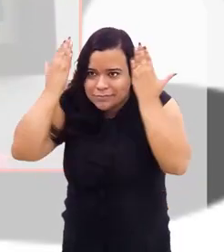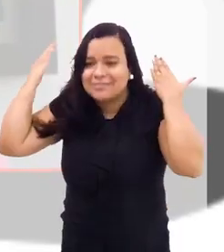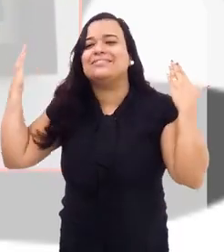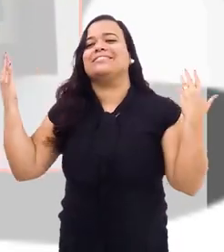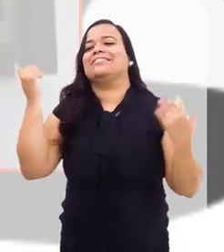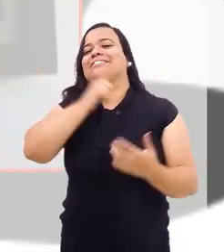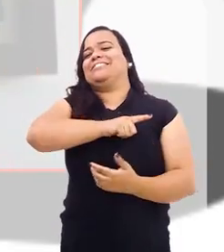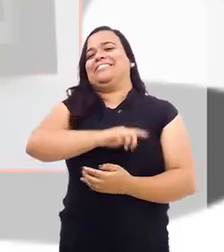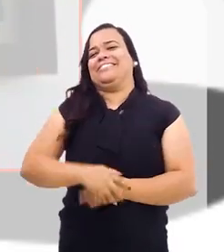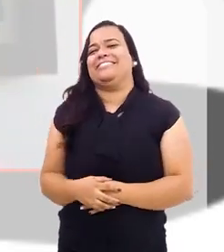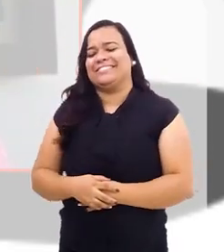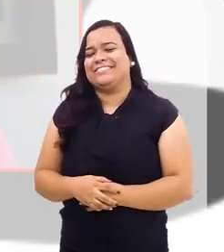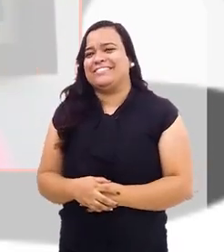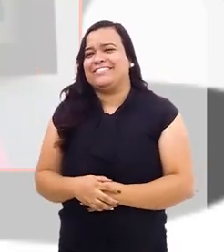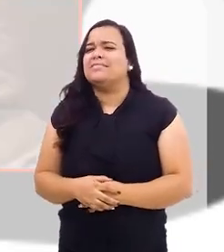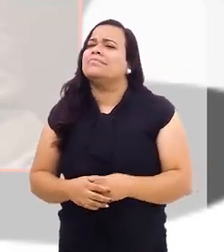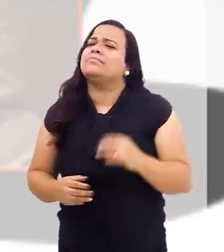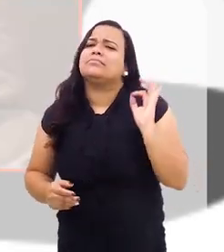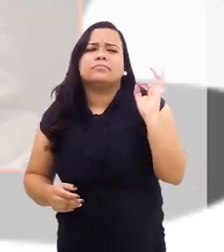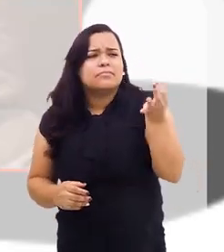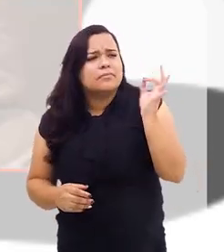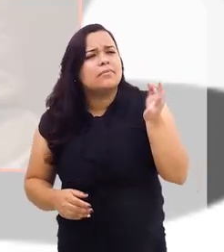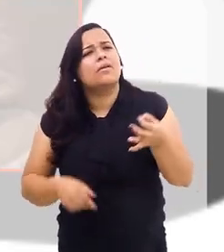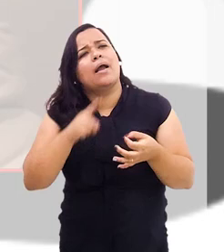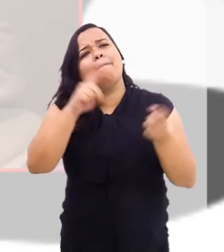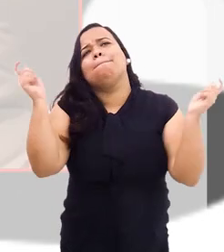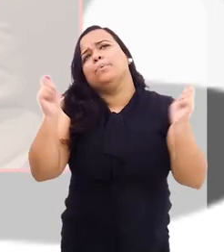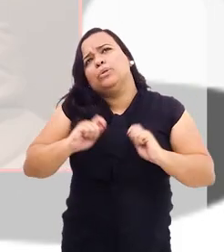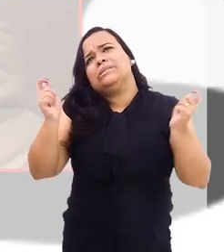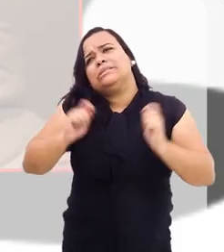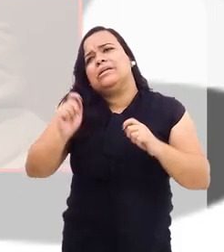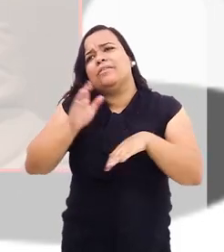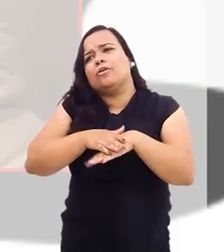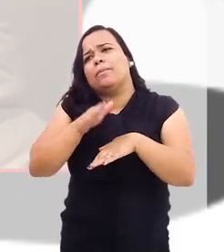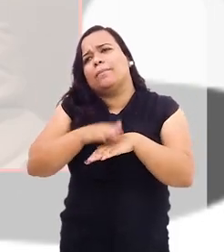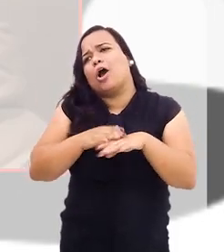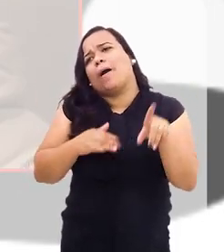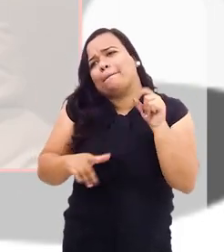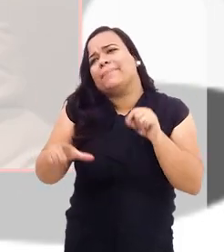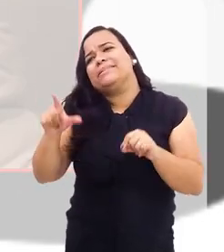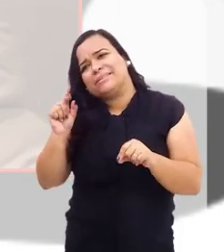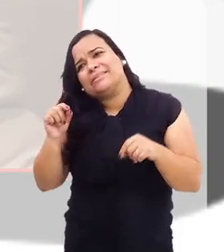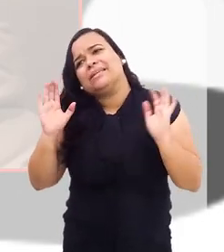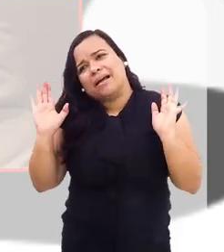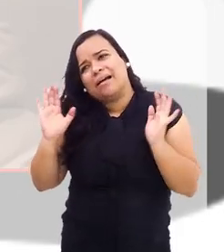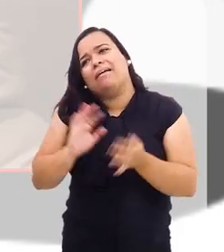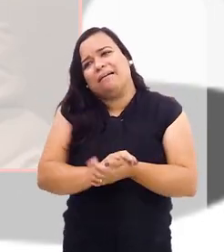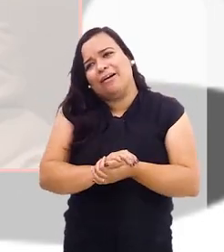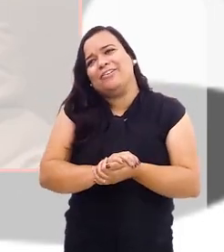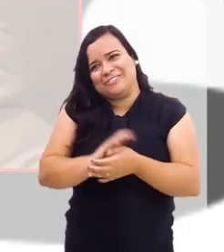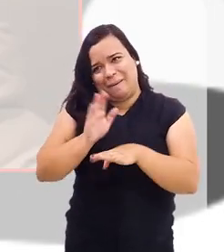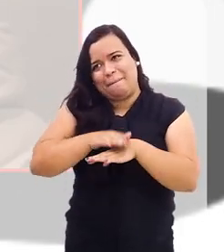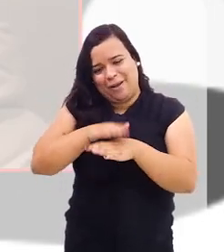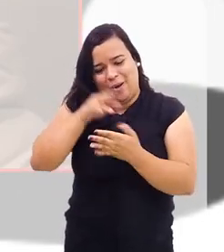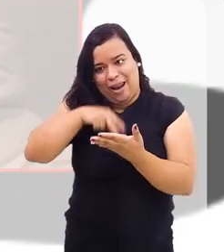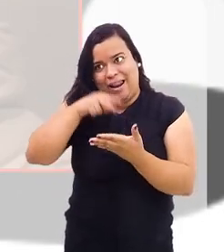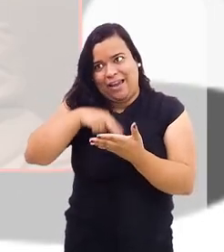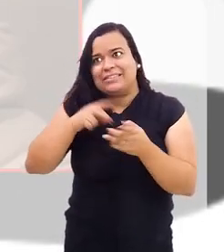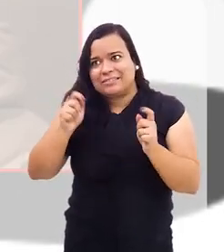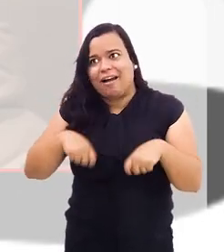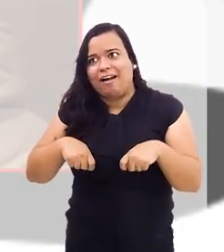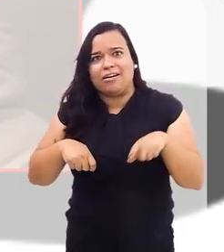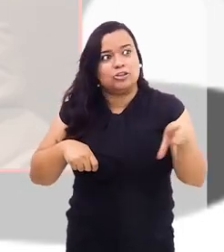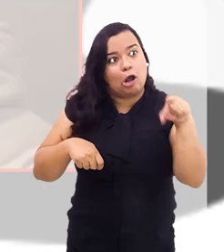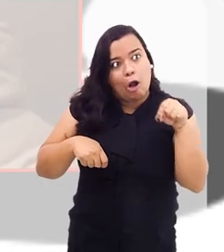diagramação aí do livro. Essa possibilidade facultativa, né? Quer dizer, o leitor que nos assiste agora, ele escolhe